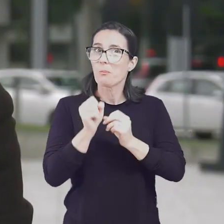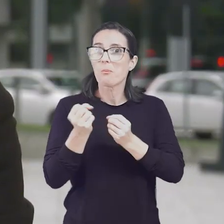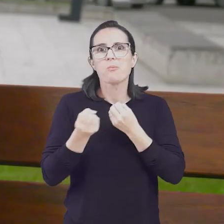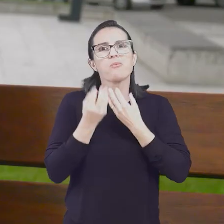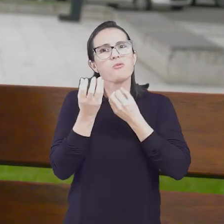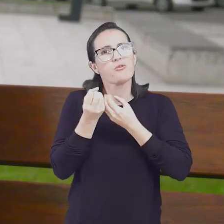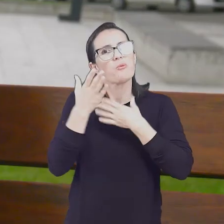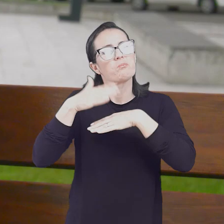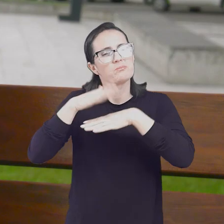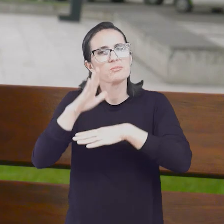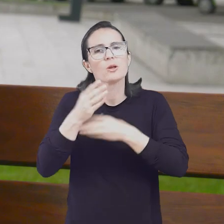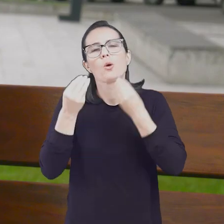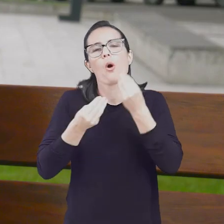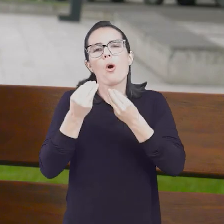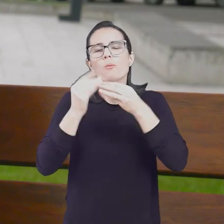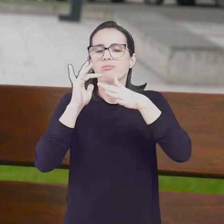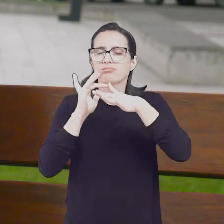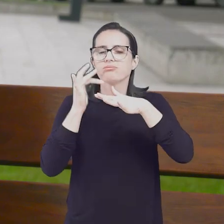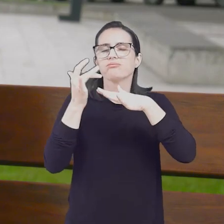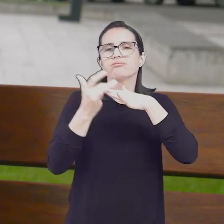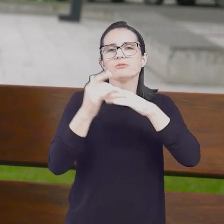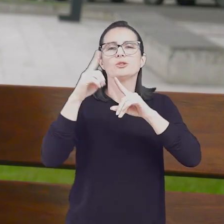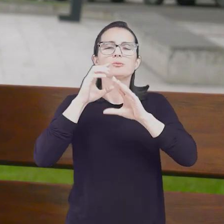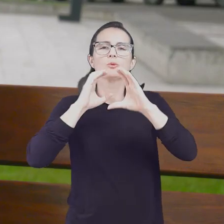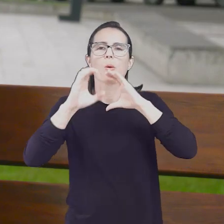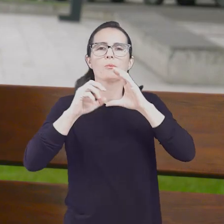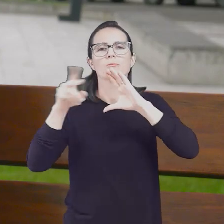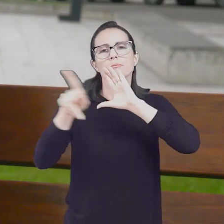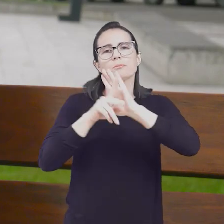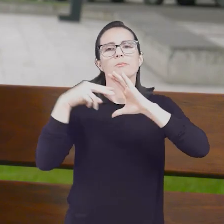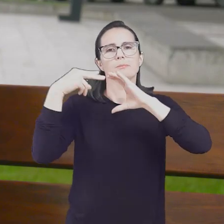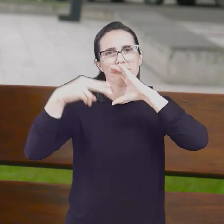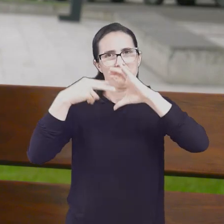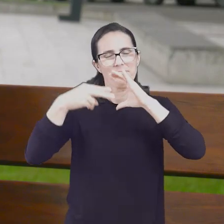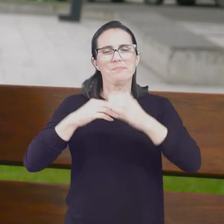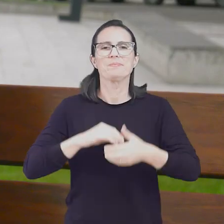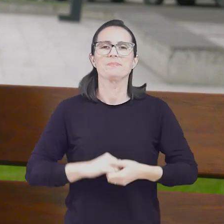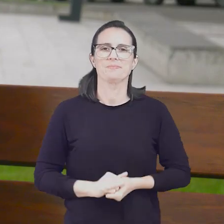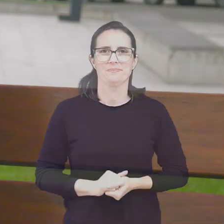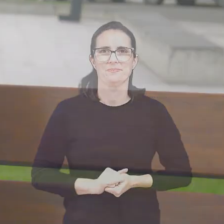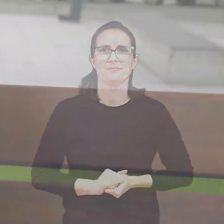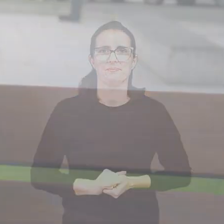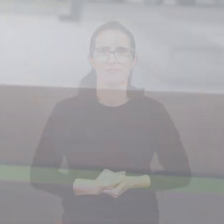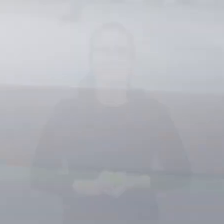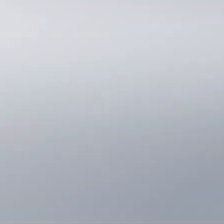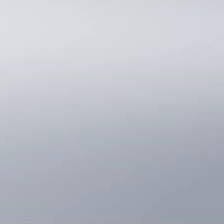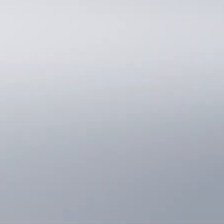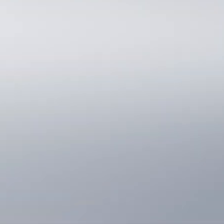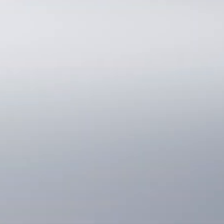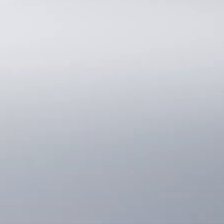mulheres. Você pode ficar informado através dos canais de comunicação da Câmara de Vereadores.